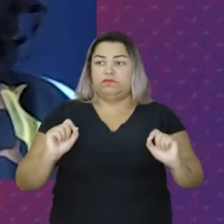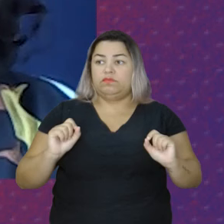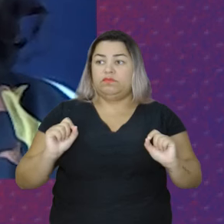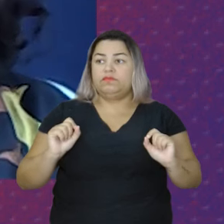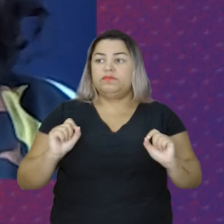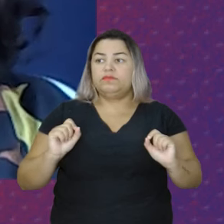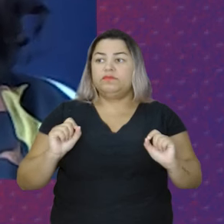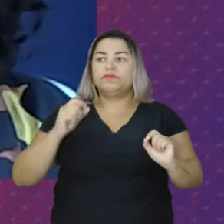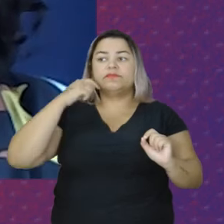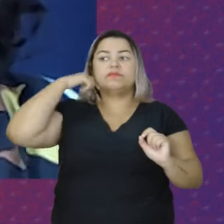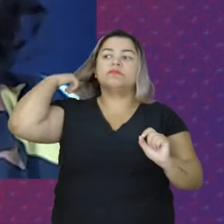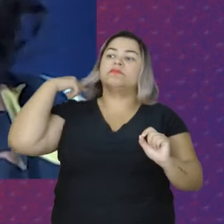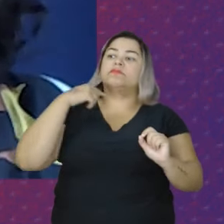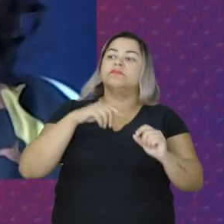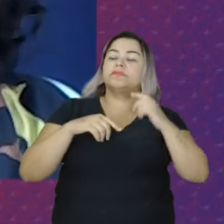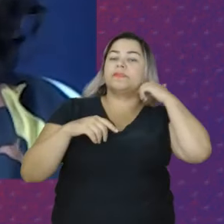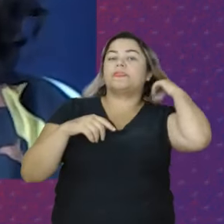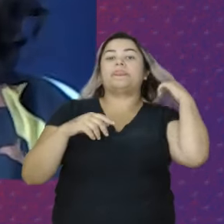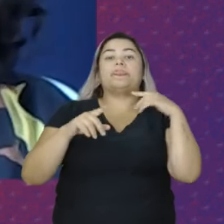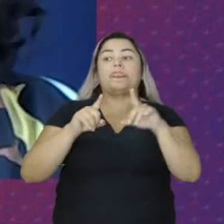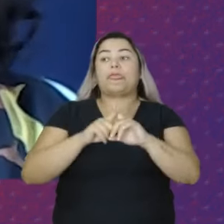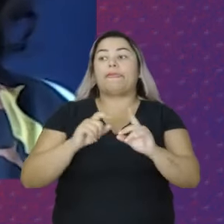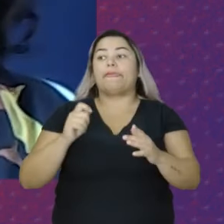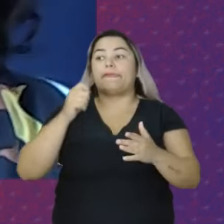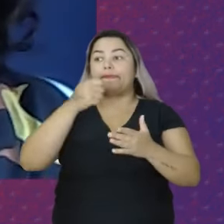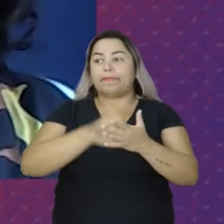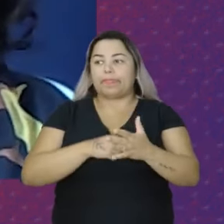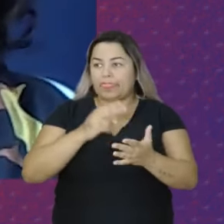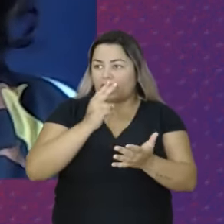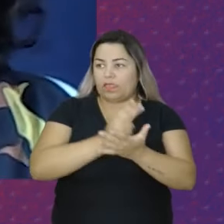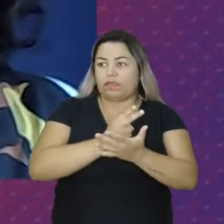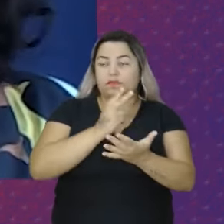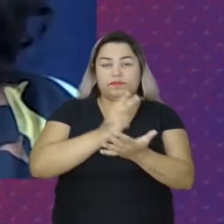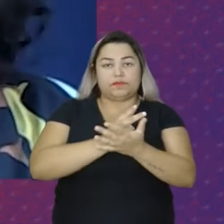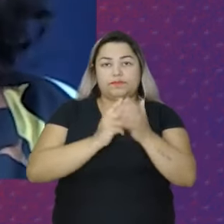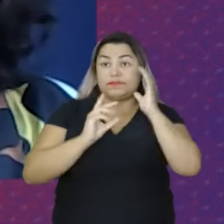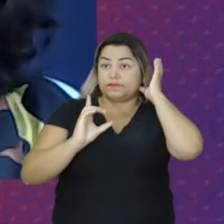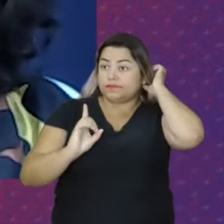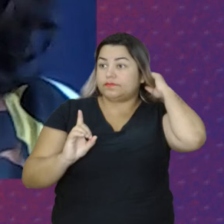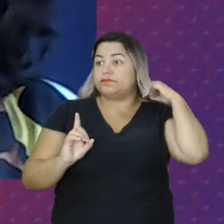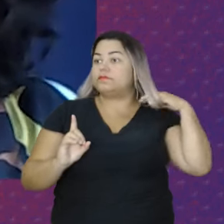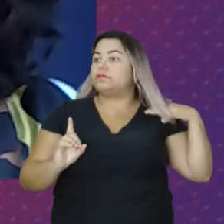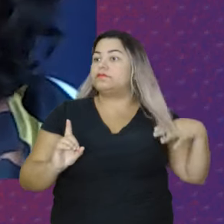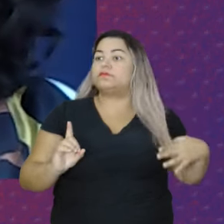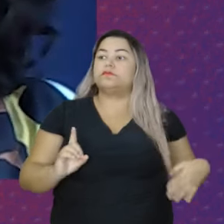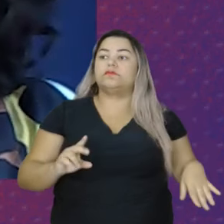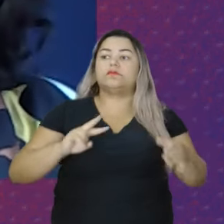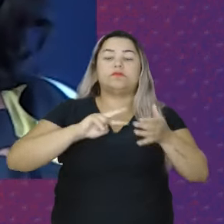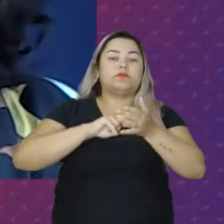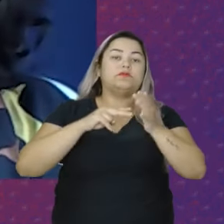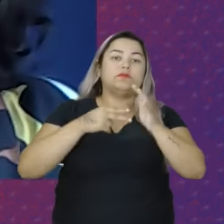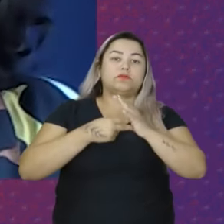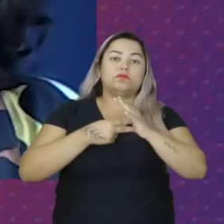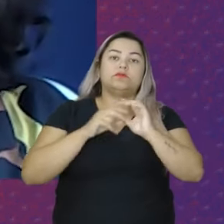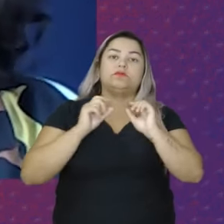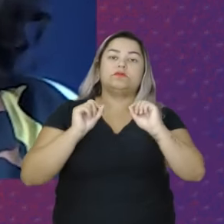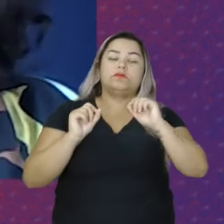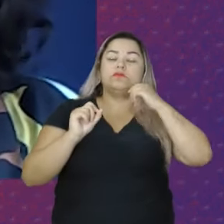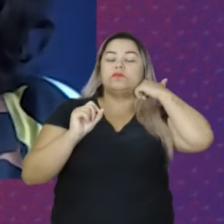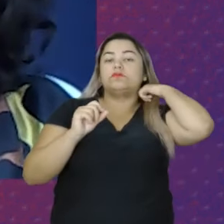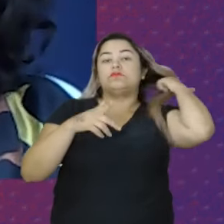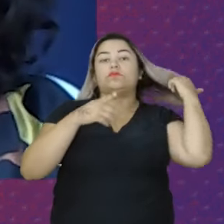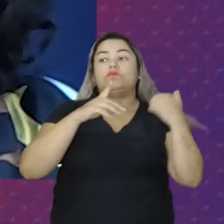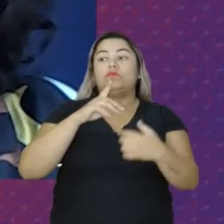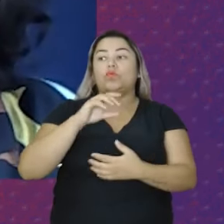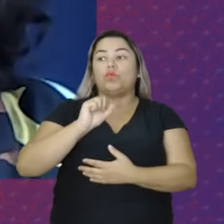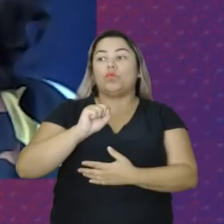Ter a garantia Dos mesmos direitos E foi nesse sentido Que no dia